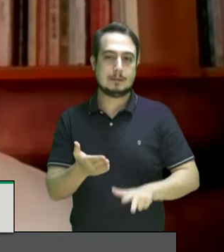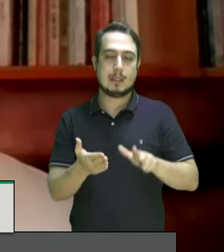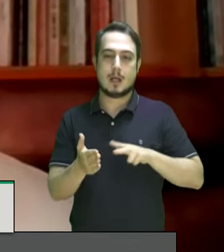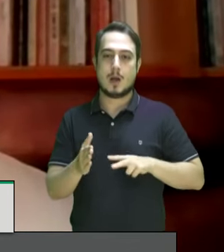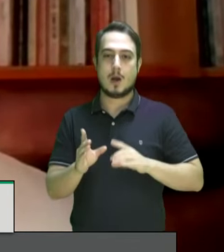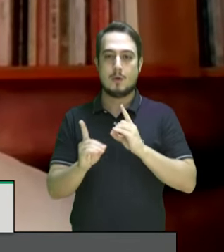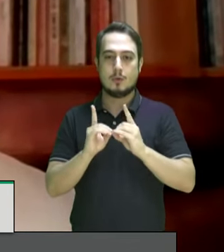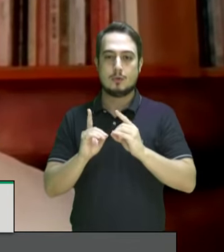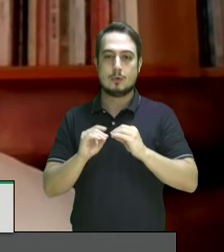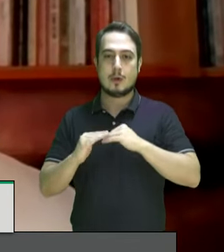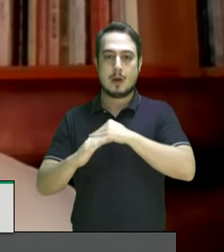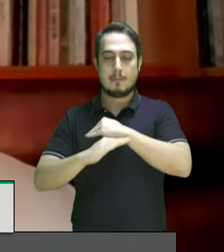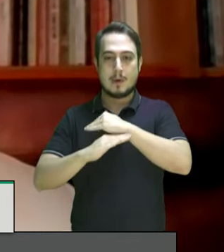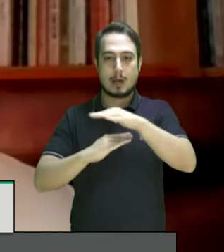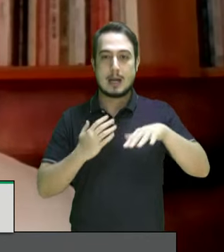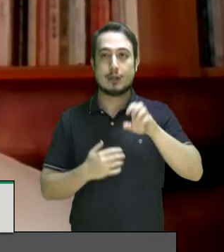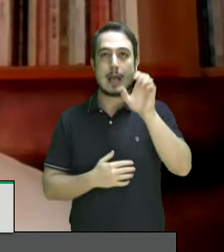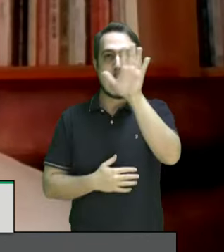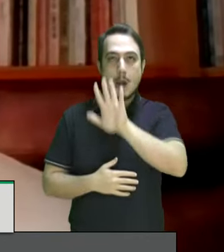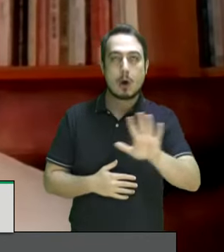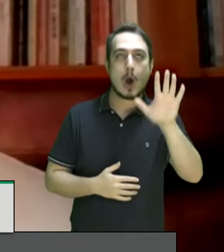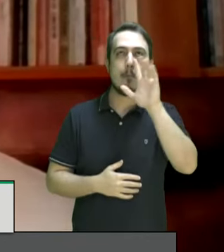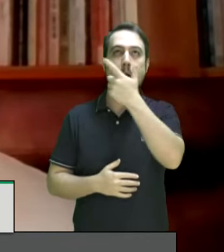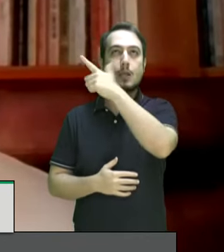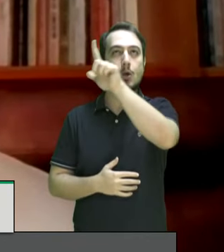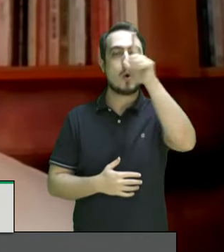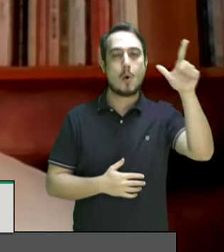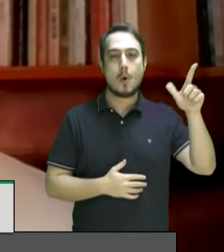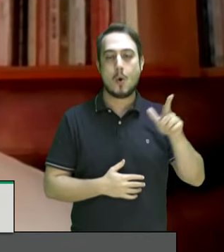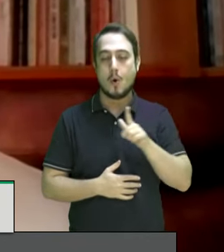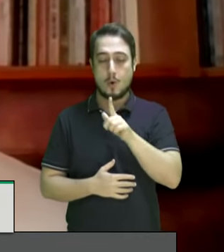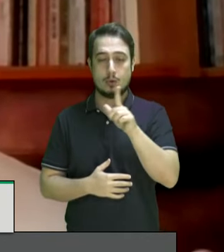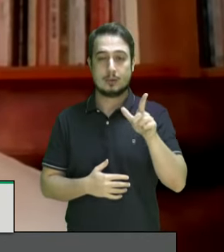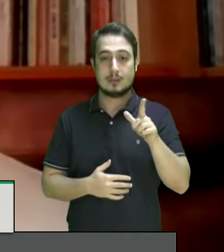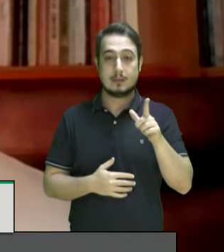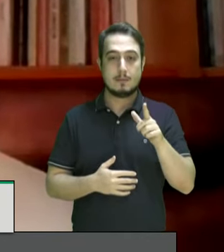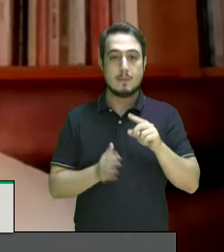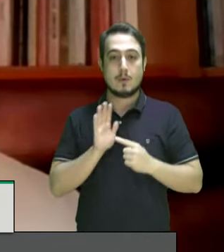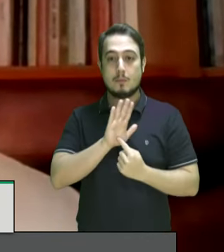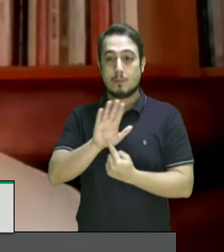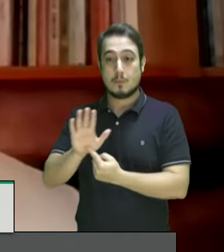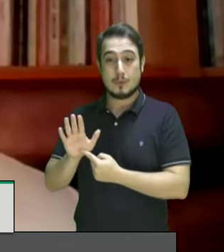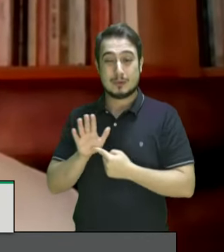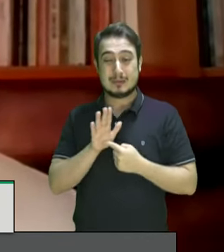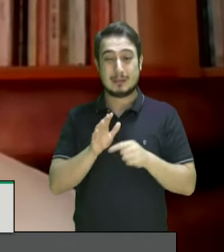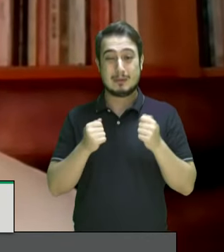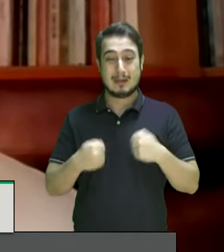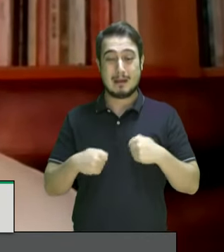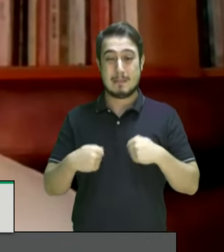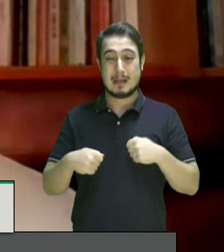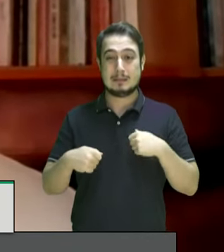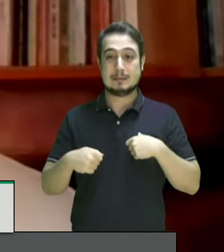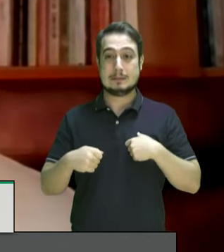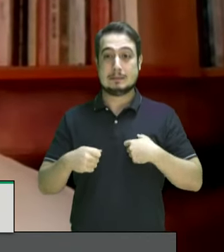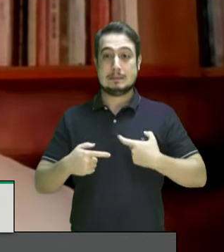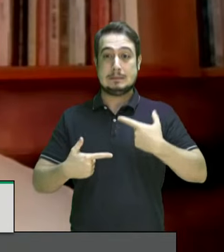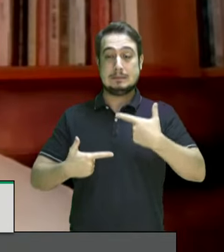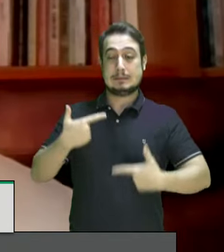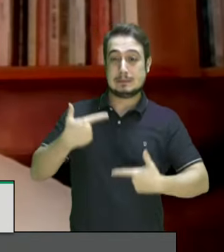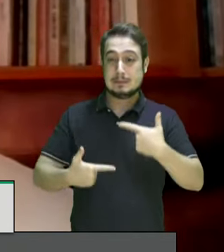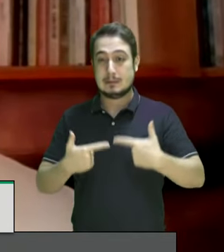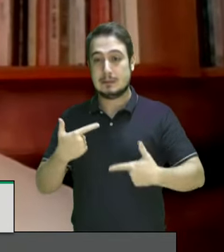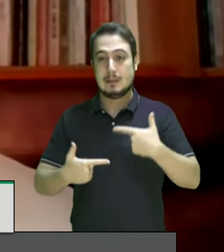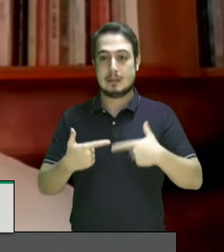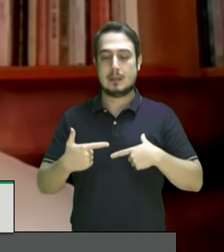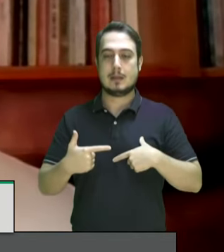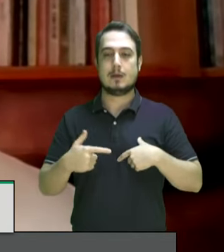em regiones como Europa e outras estão derivando em graves tensões desde o ponto de vista